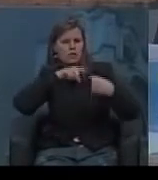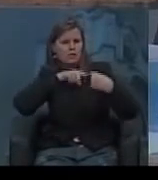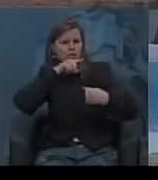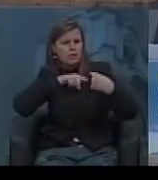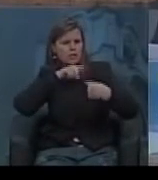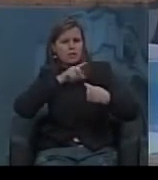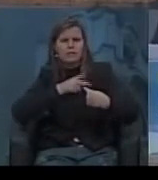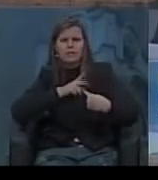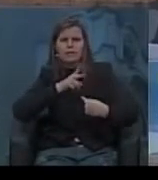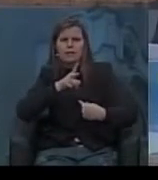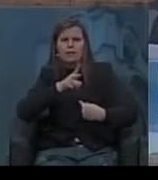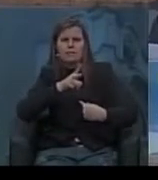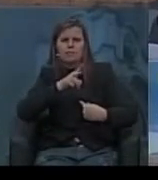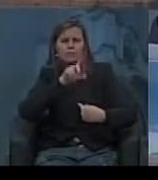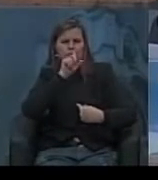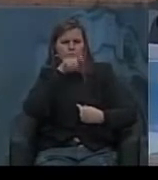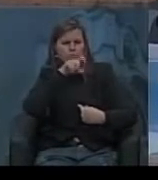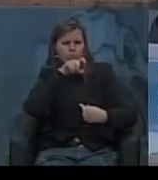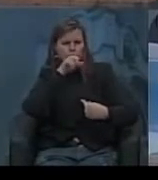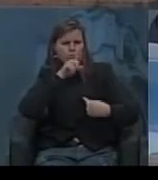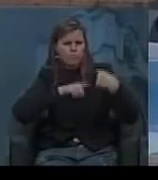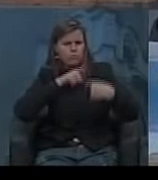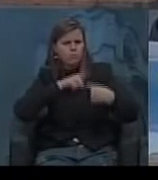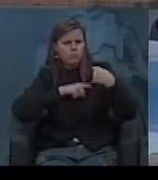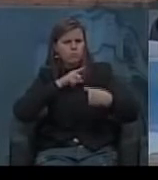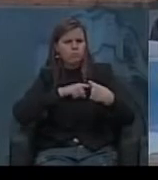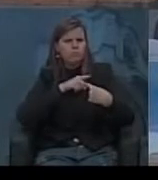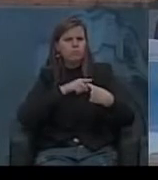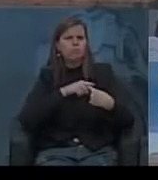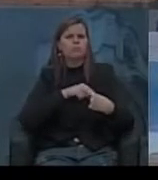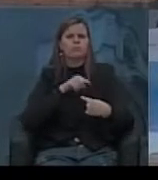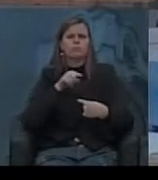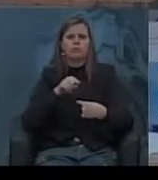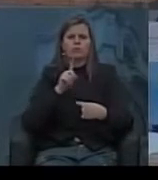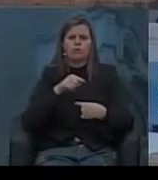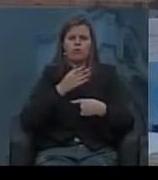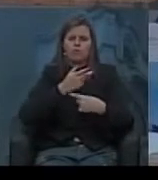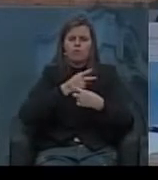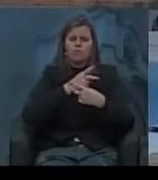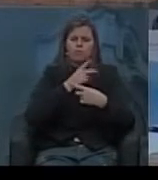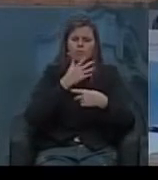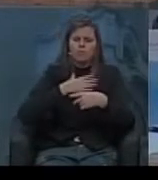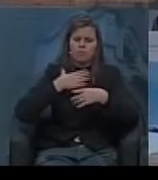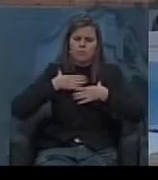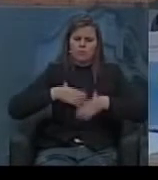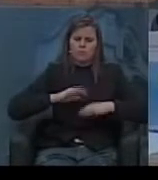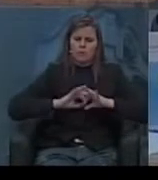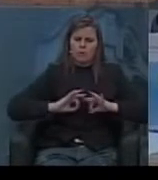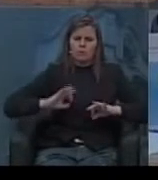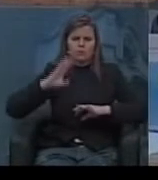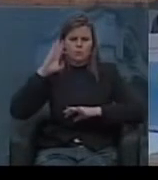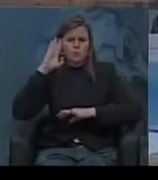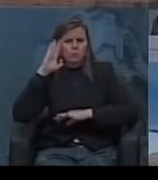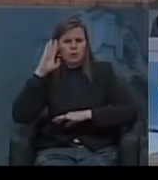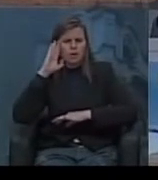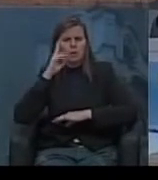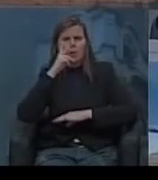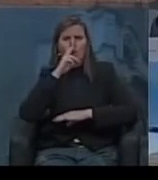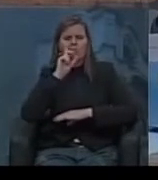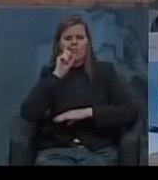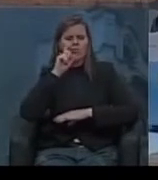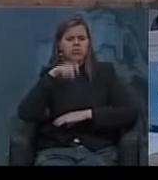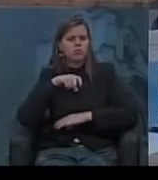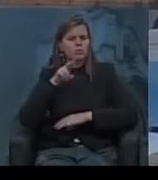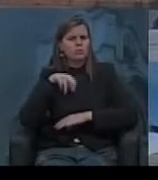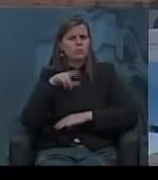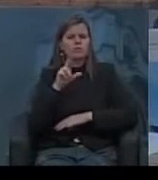bom de pua e bom de bico foi paissano foi soldado foi milico e nunca afrouxou garrão